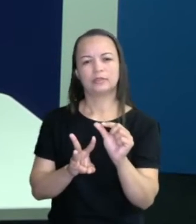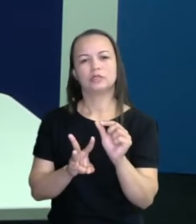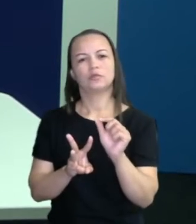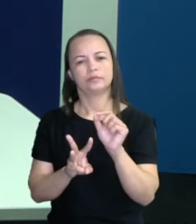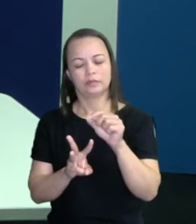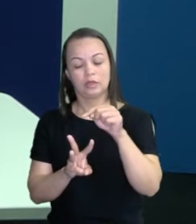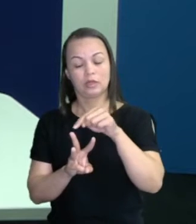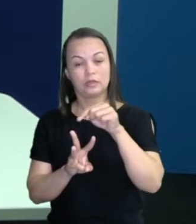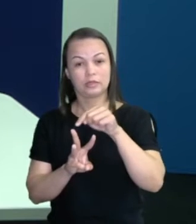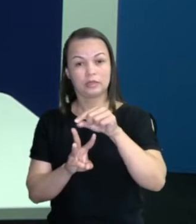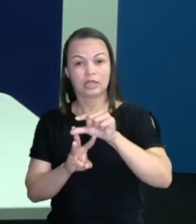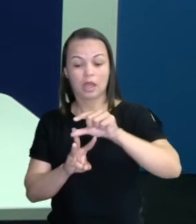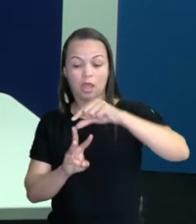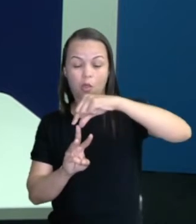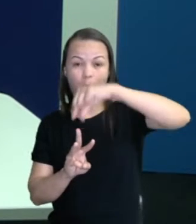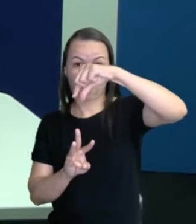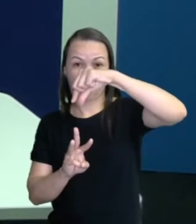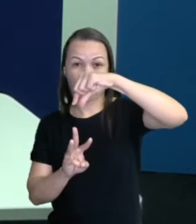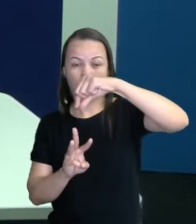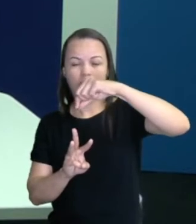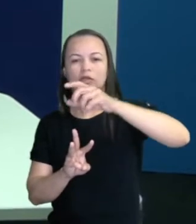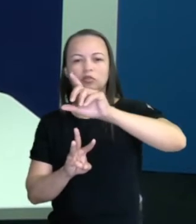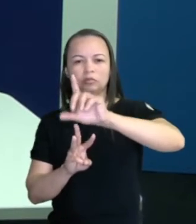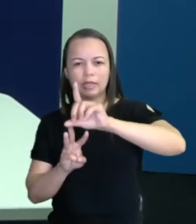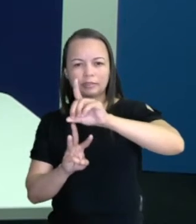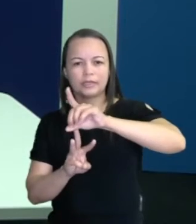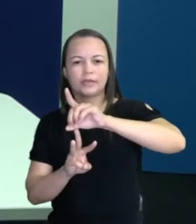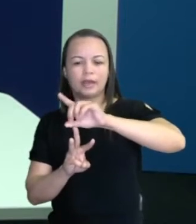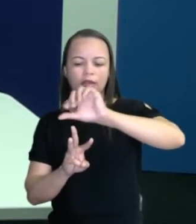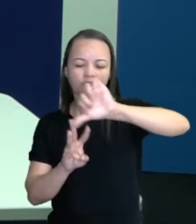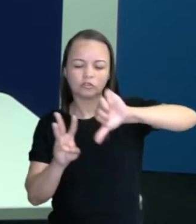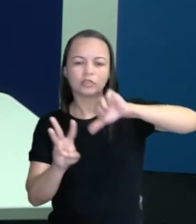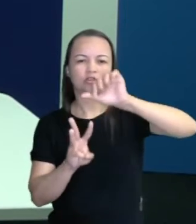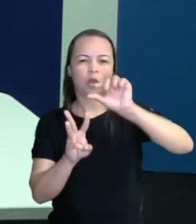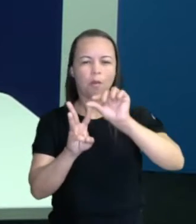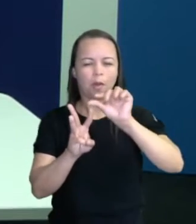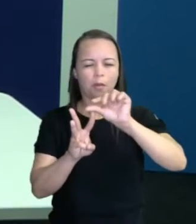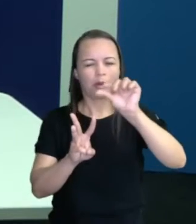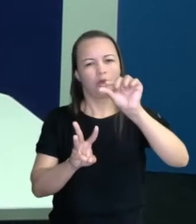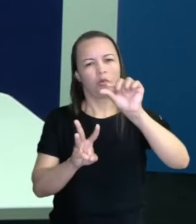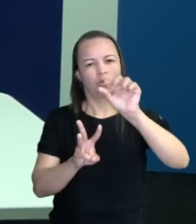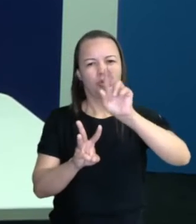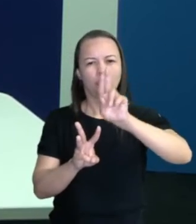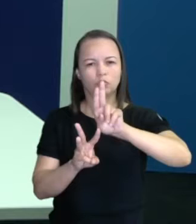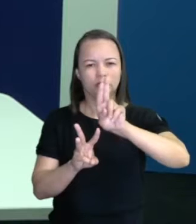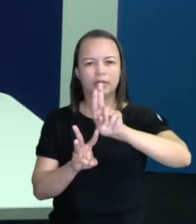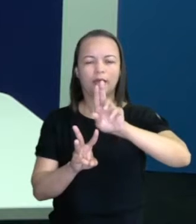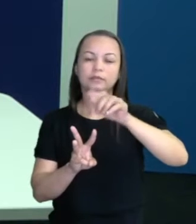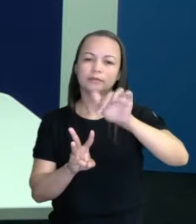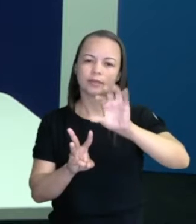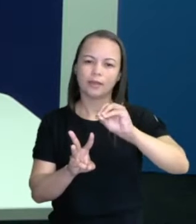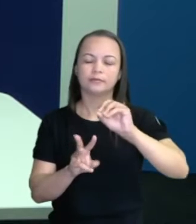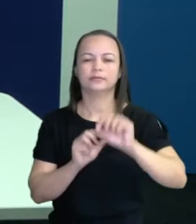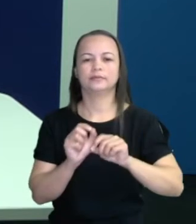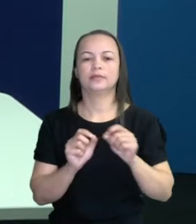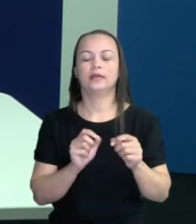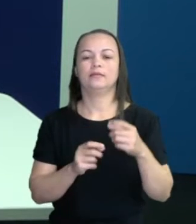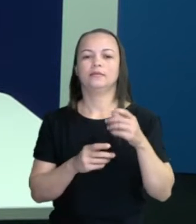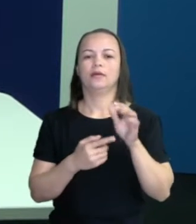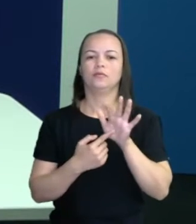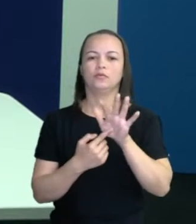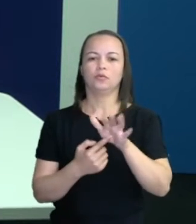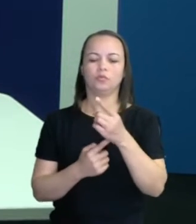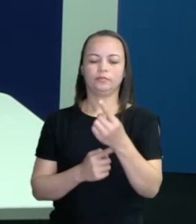10 unidades. Mas eu preciso de 10 cubos para transformar em 10 unidades. Então, 1, 2, 3,